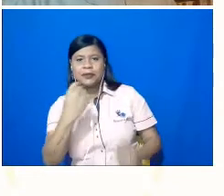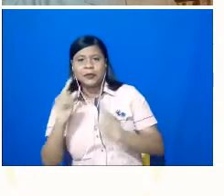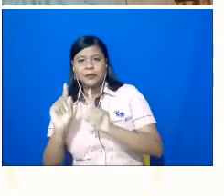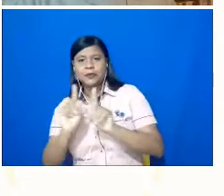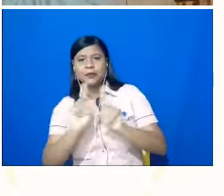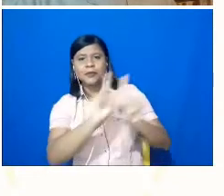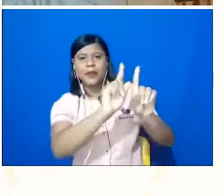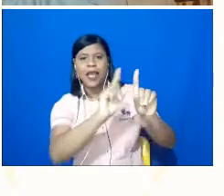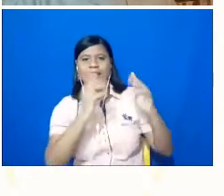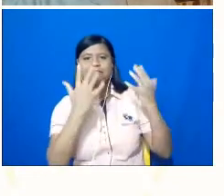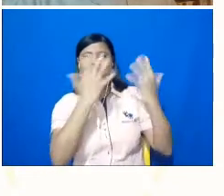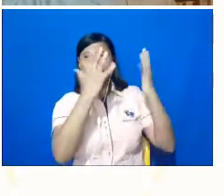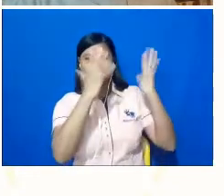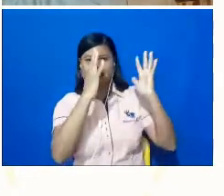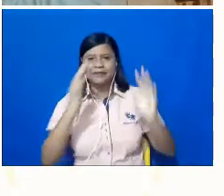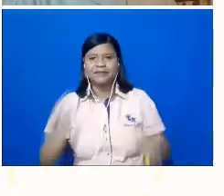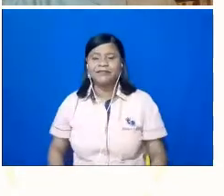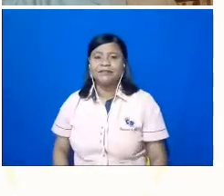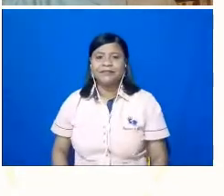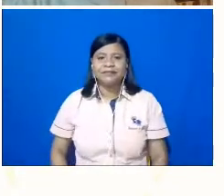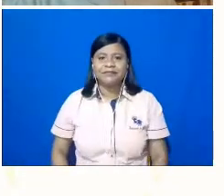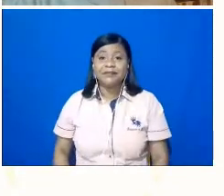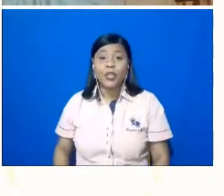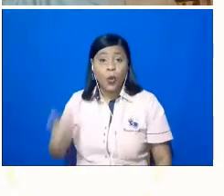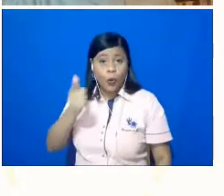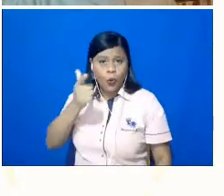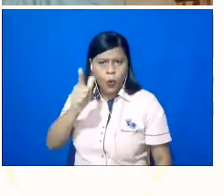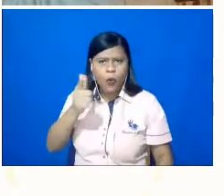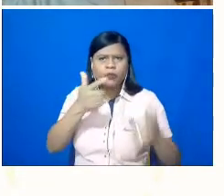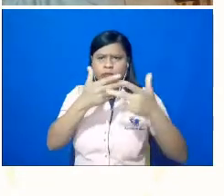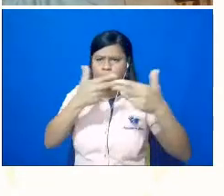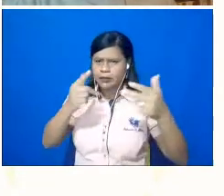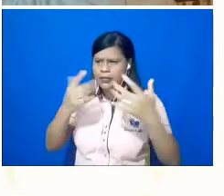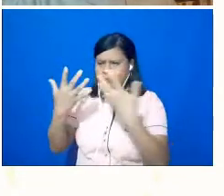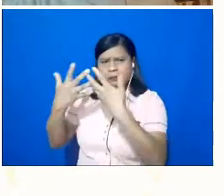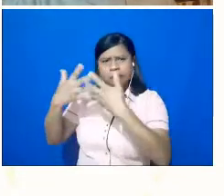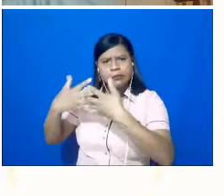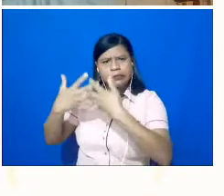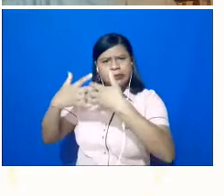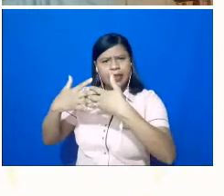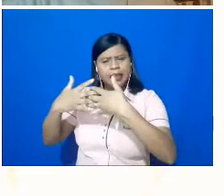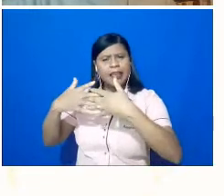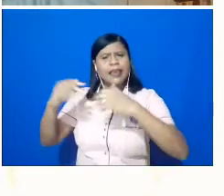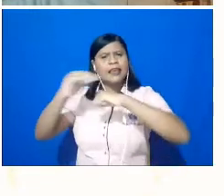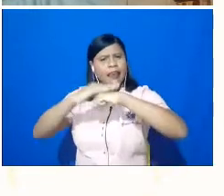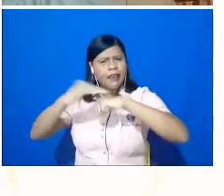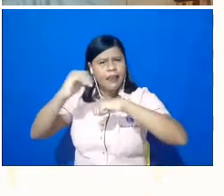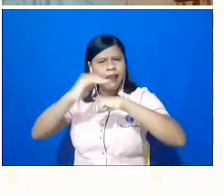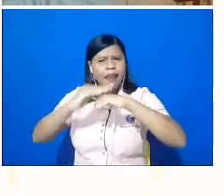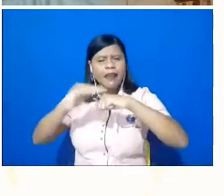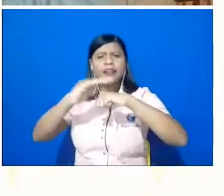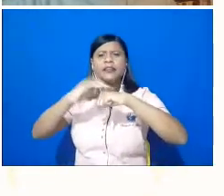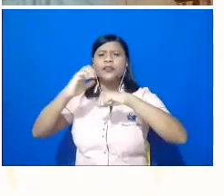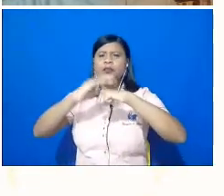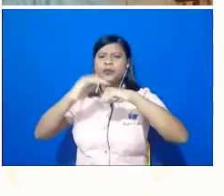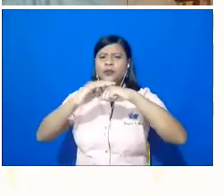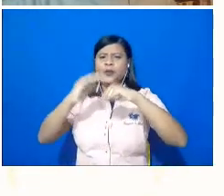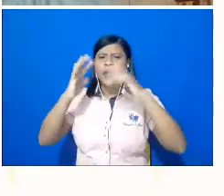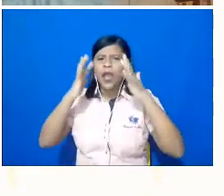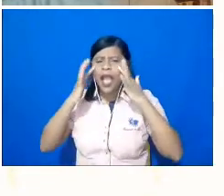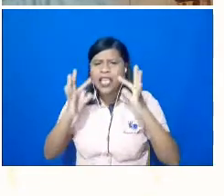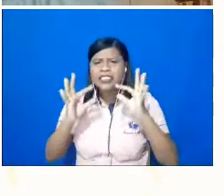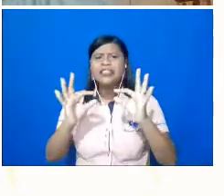ponto, que talvez reflita um pouquinho o carinho e a atenção que a gente desenvolve esse